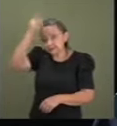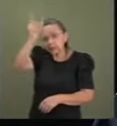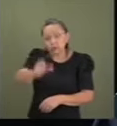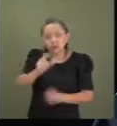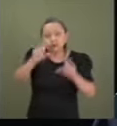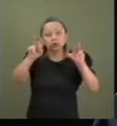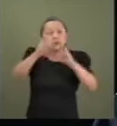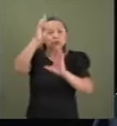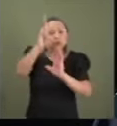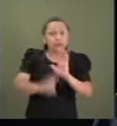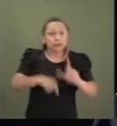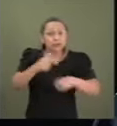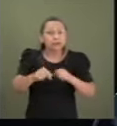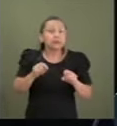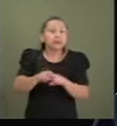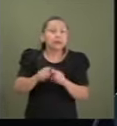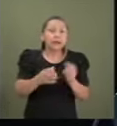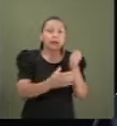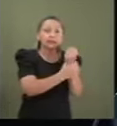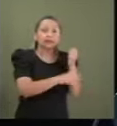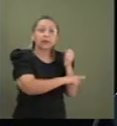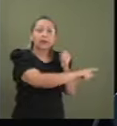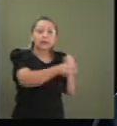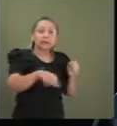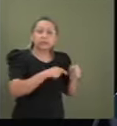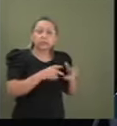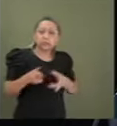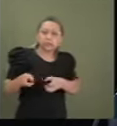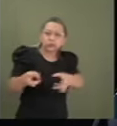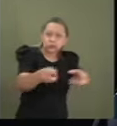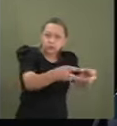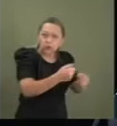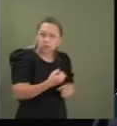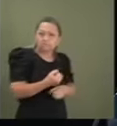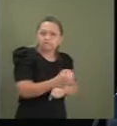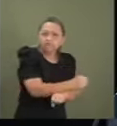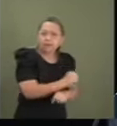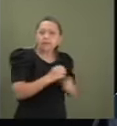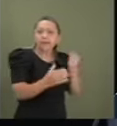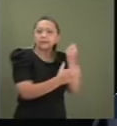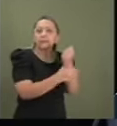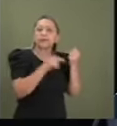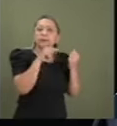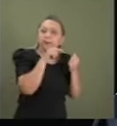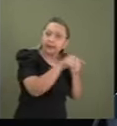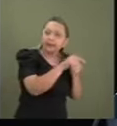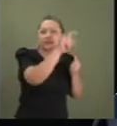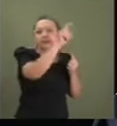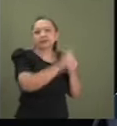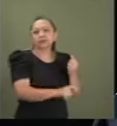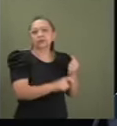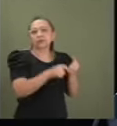àqueles que exploram e escravizam os semelhantes, garantirmos que eles sejam